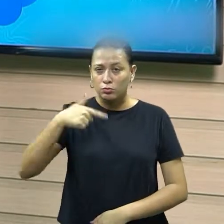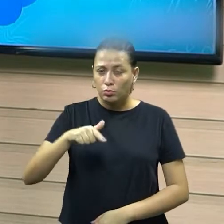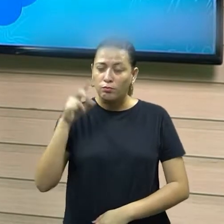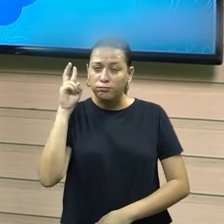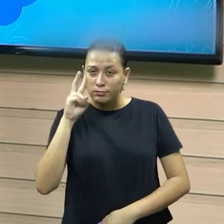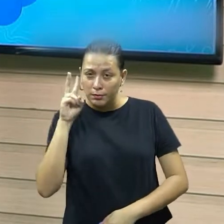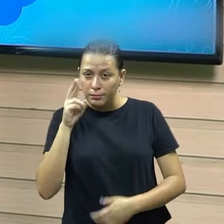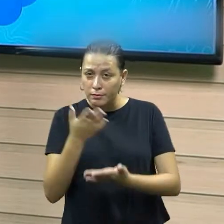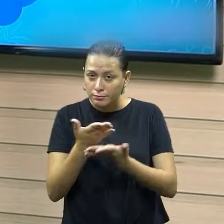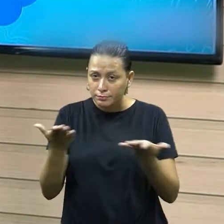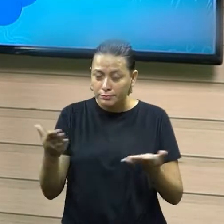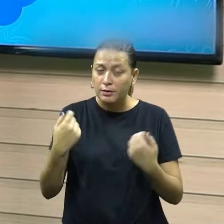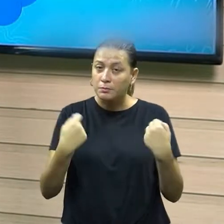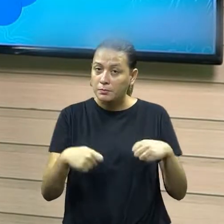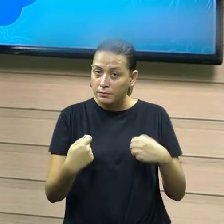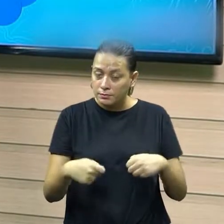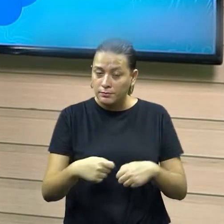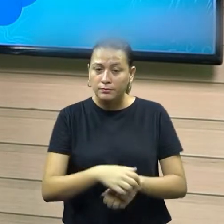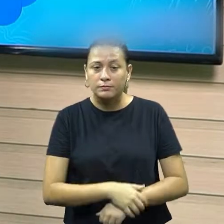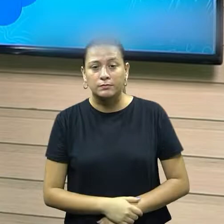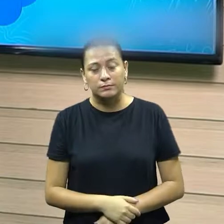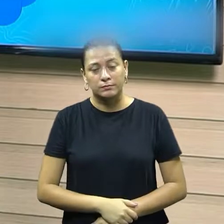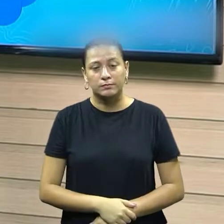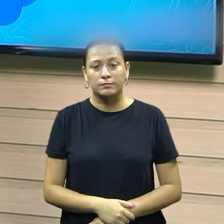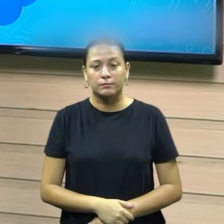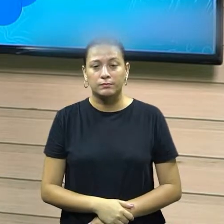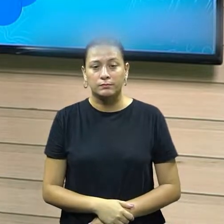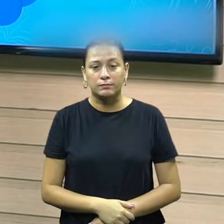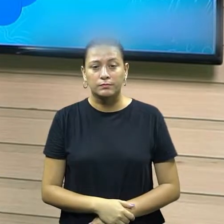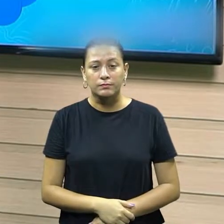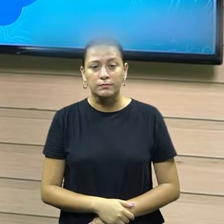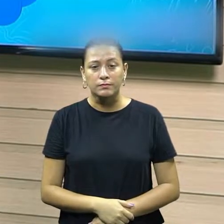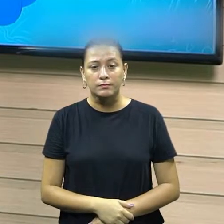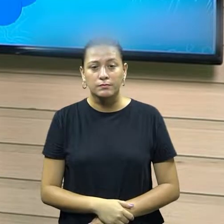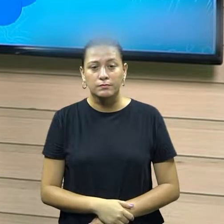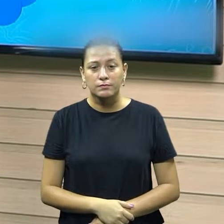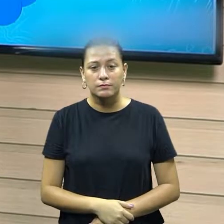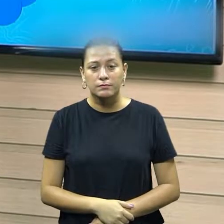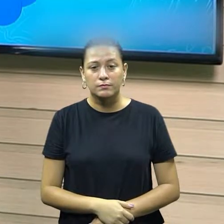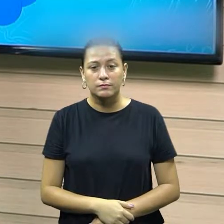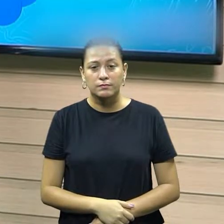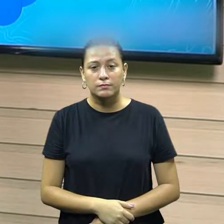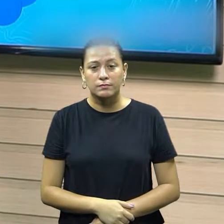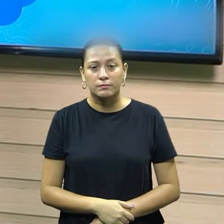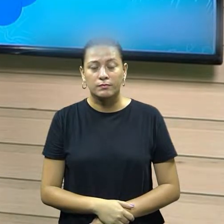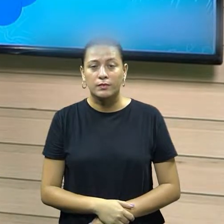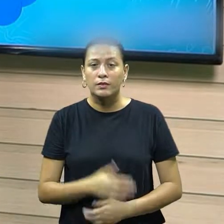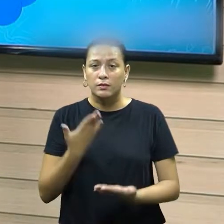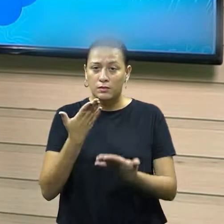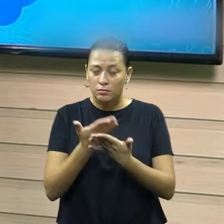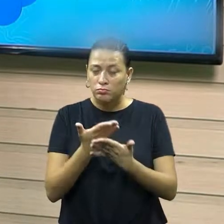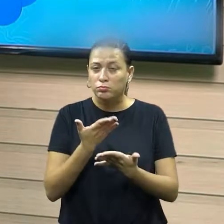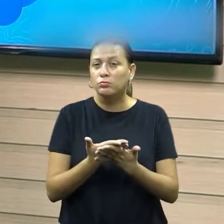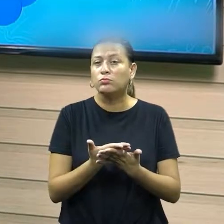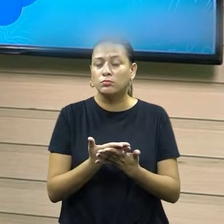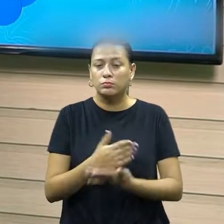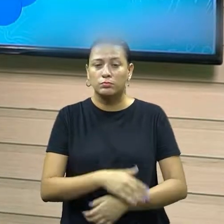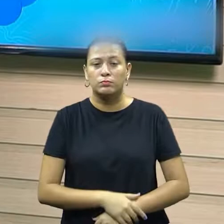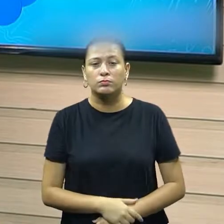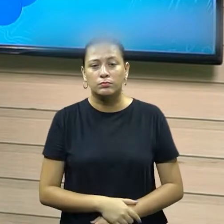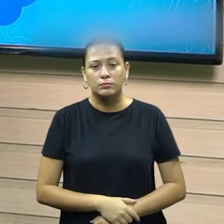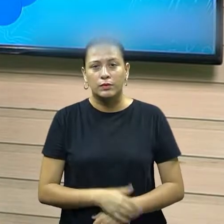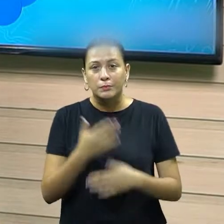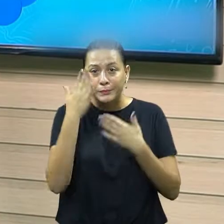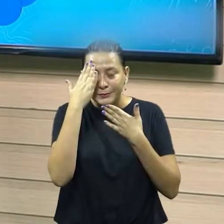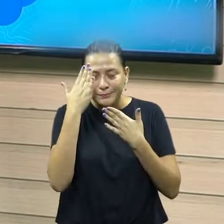novamente, relembro a vocês, né, que é necessário essa aproximação mesmo do conteúdo. Então,